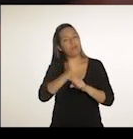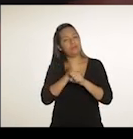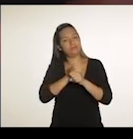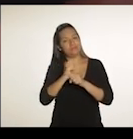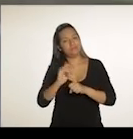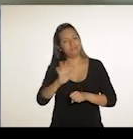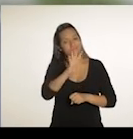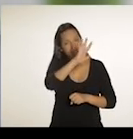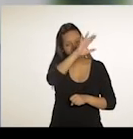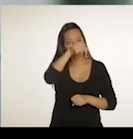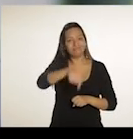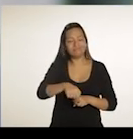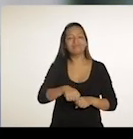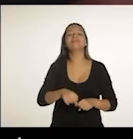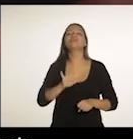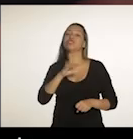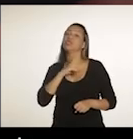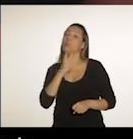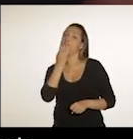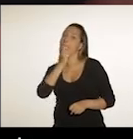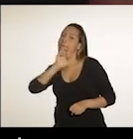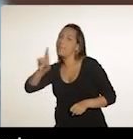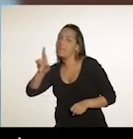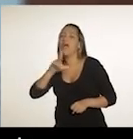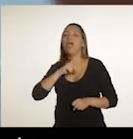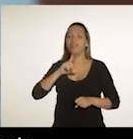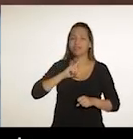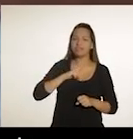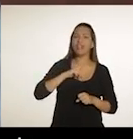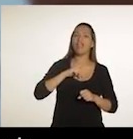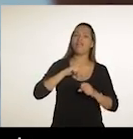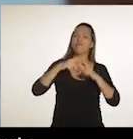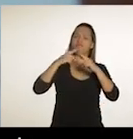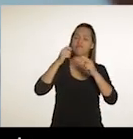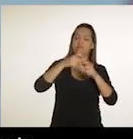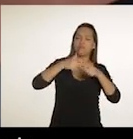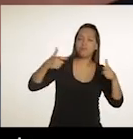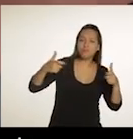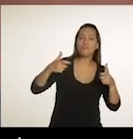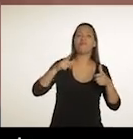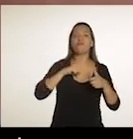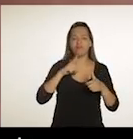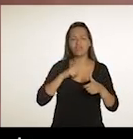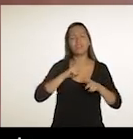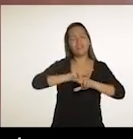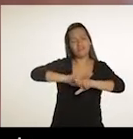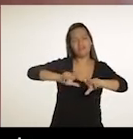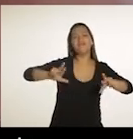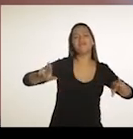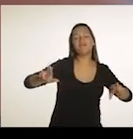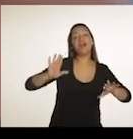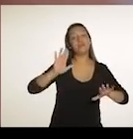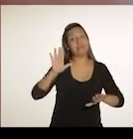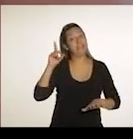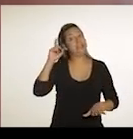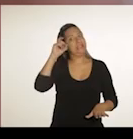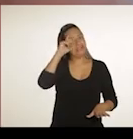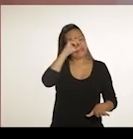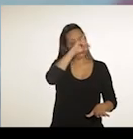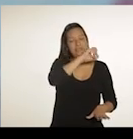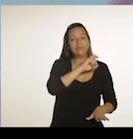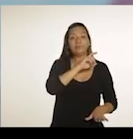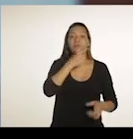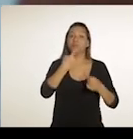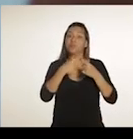hiper premiado, né? Foi, já há vários anos. Mas depois de muita luta. As pessoas não têm noção da dificuldade que é você empreender na favela. Na favela tem ideias